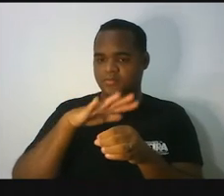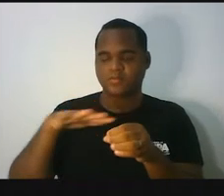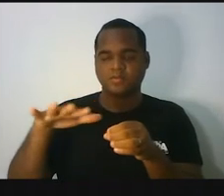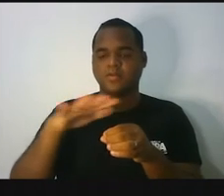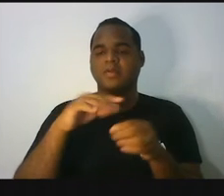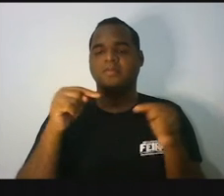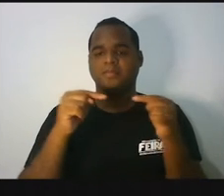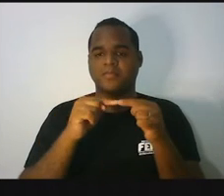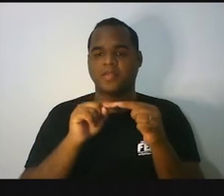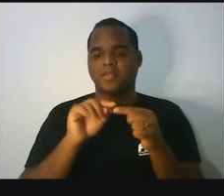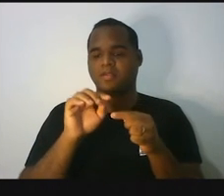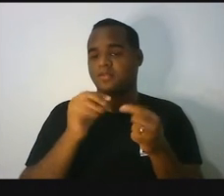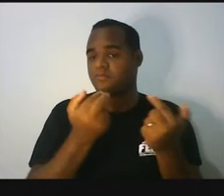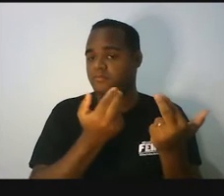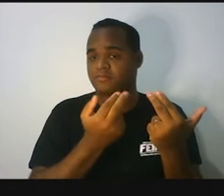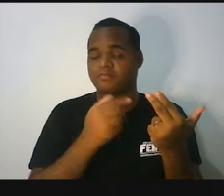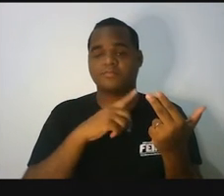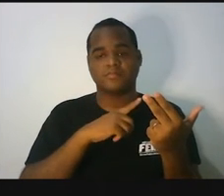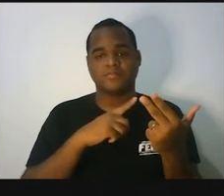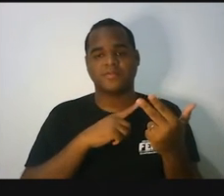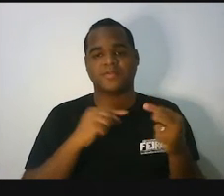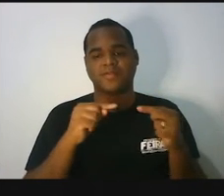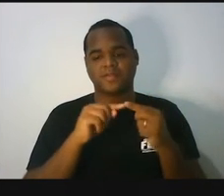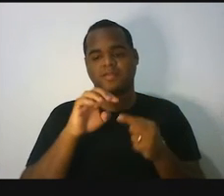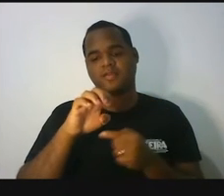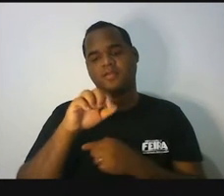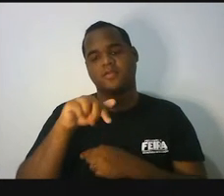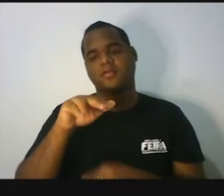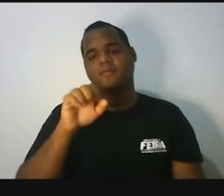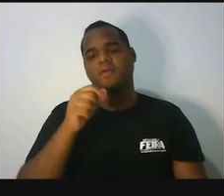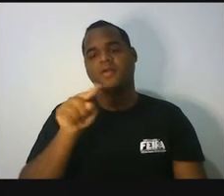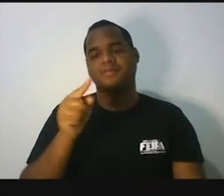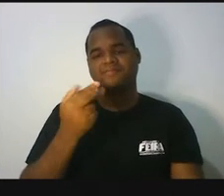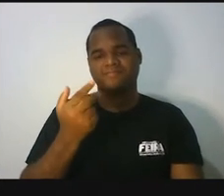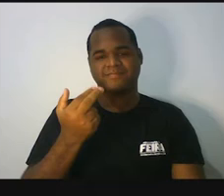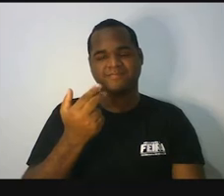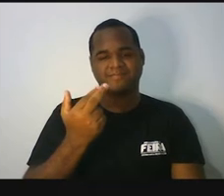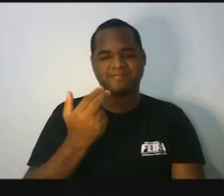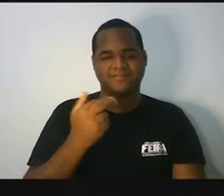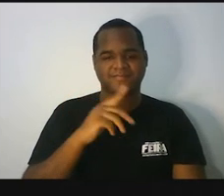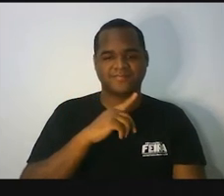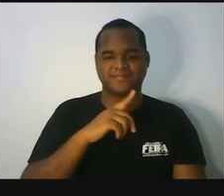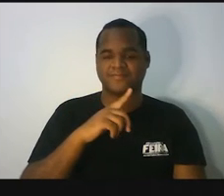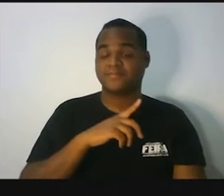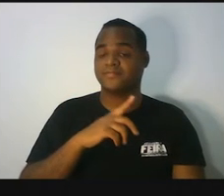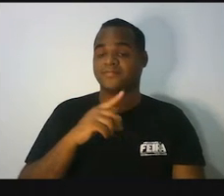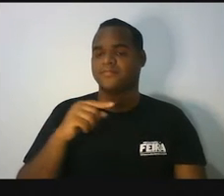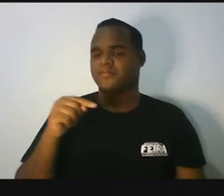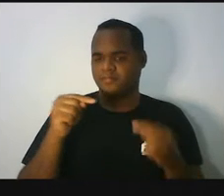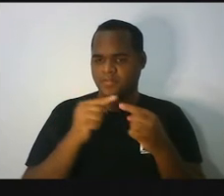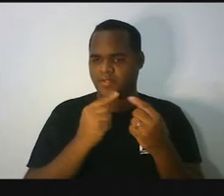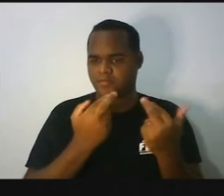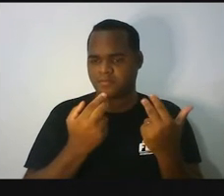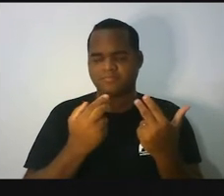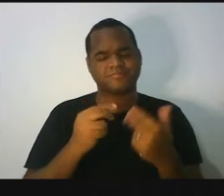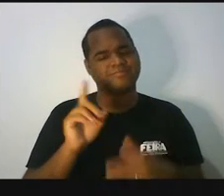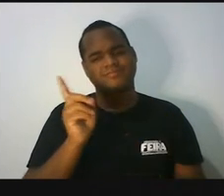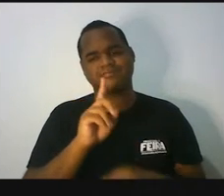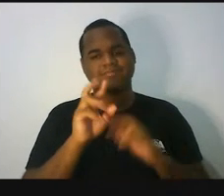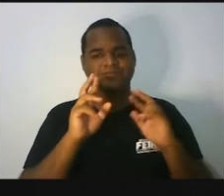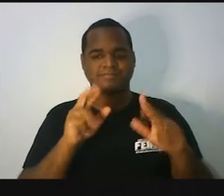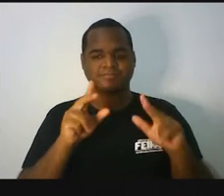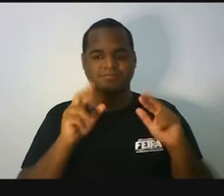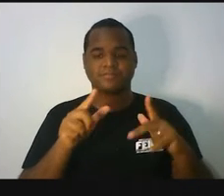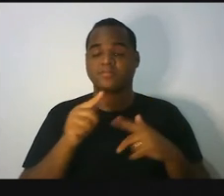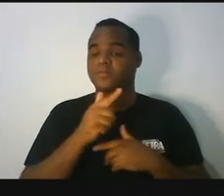a gente tem o sinal de igual, que representa a igualdade. Mas é só ter a igualdade? Não. Além da